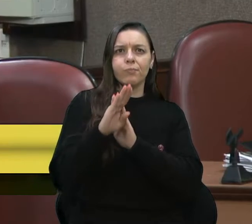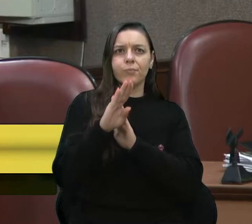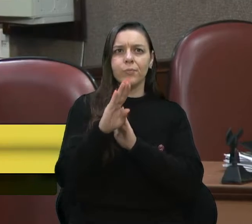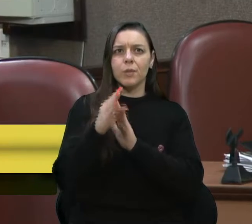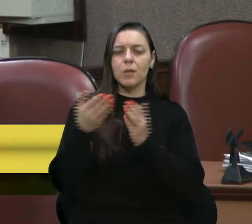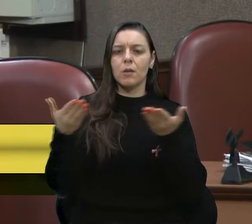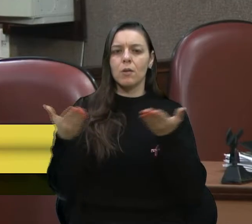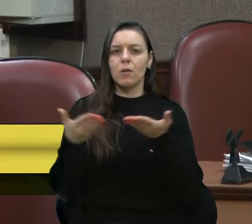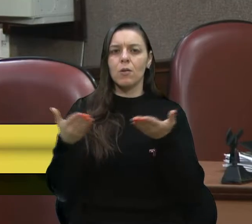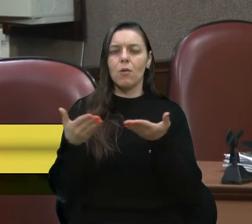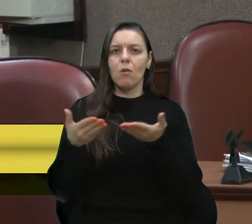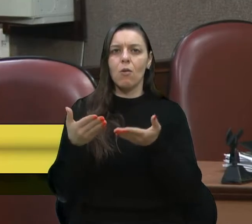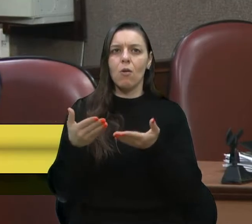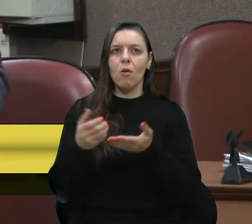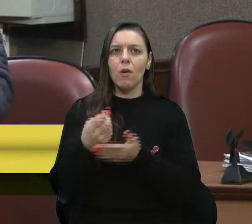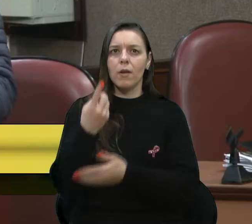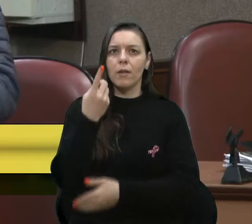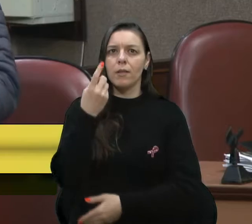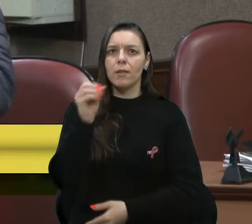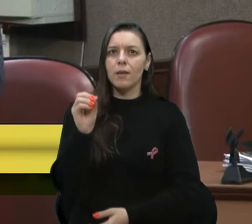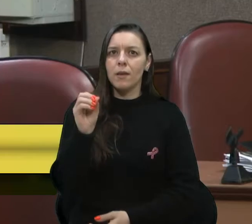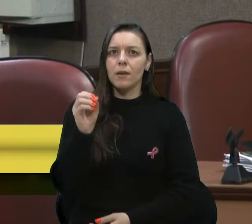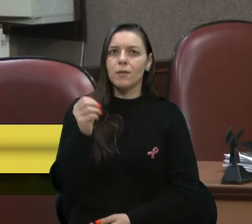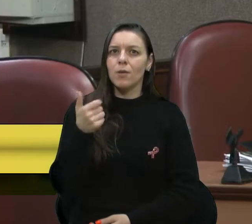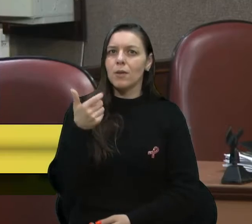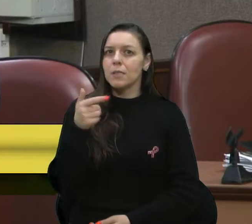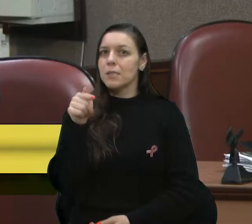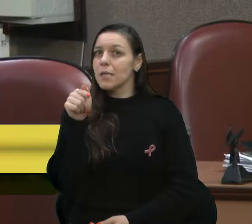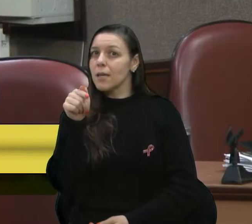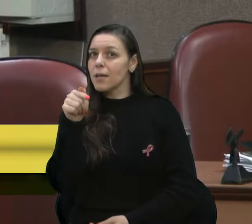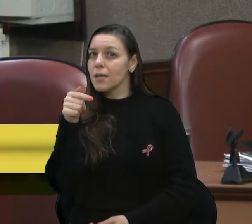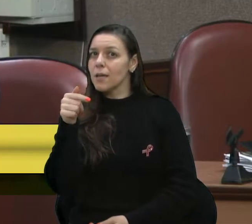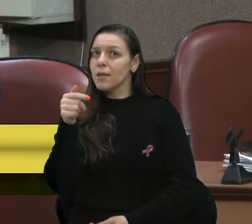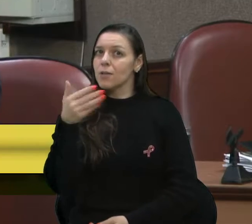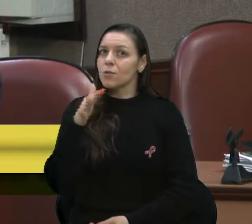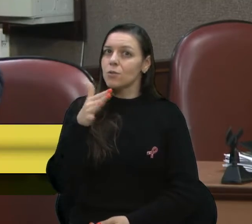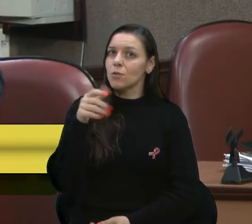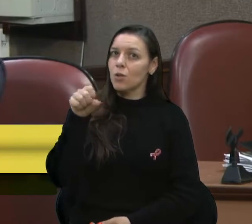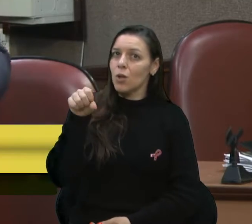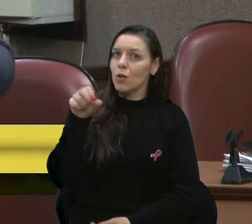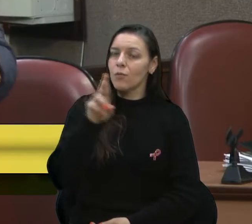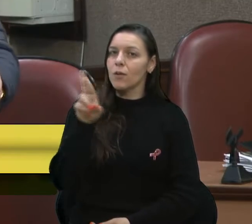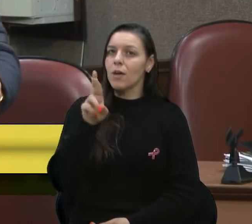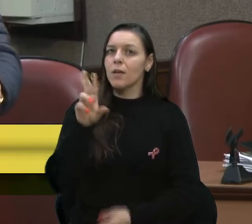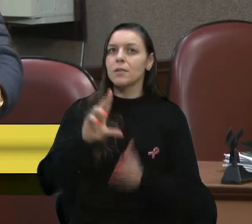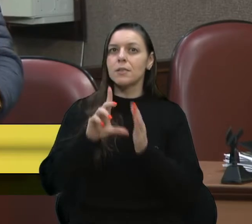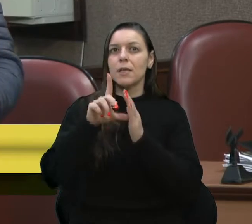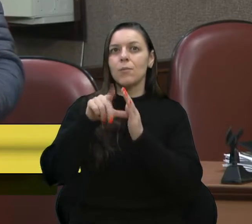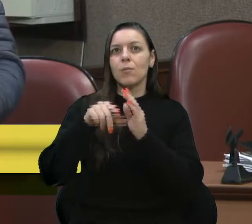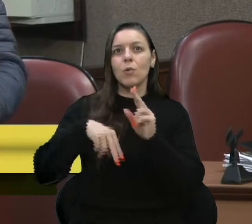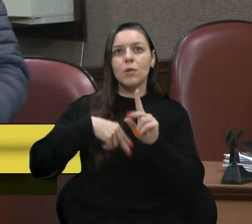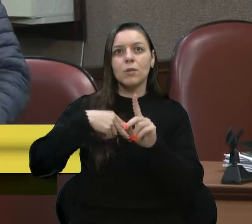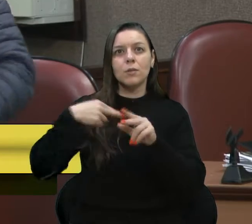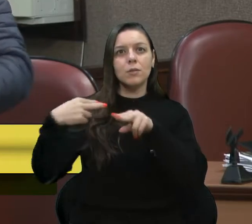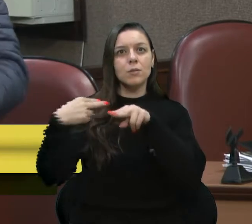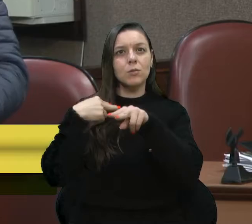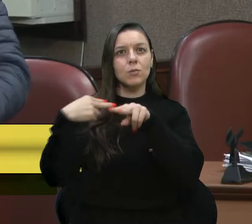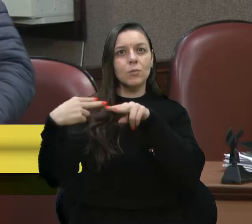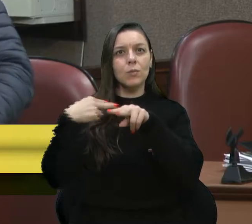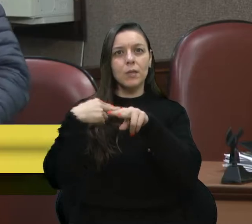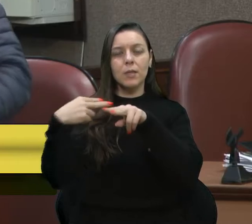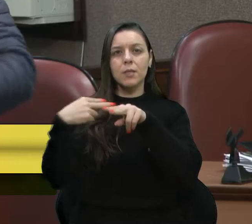agora de imediato a quase R$,00, entre R$ 7,00 e R$,00. E posterior à duplicação, mais